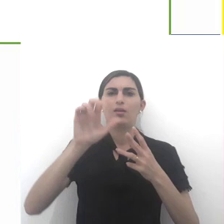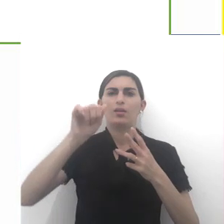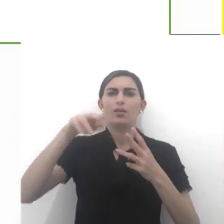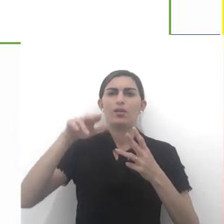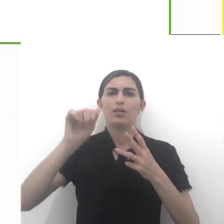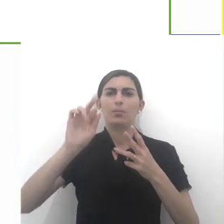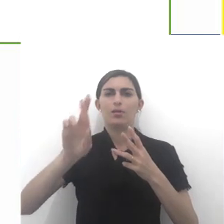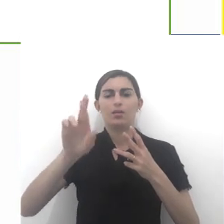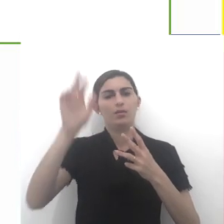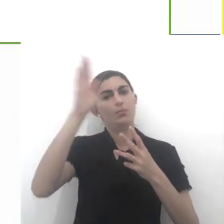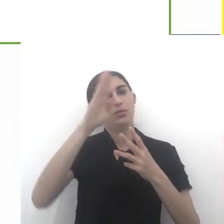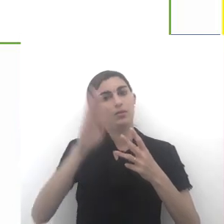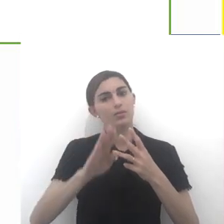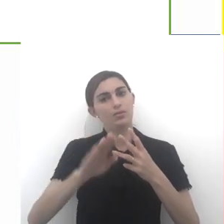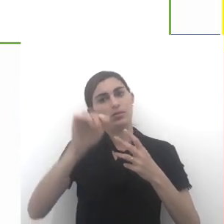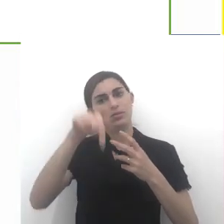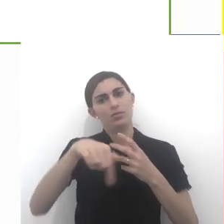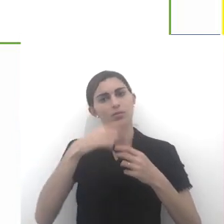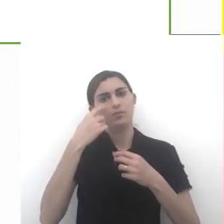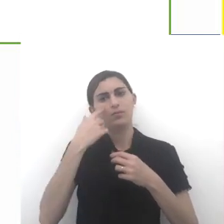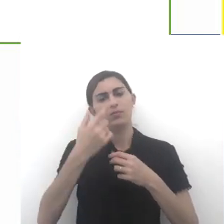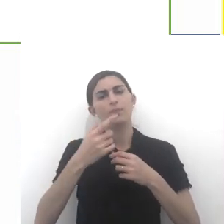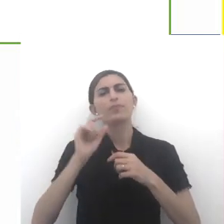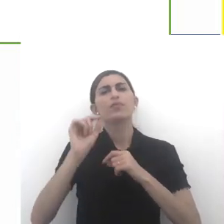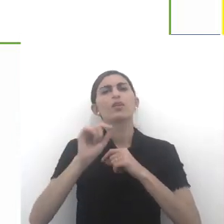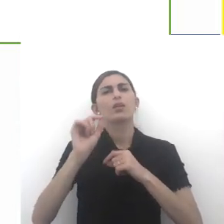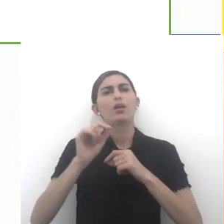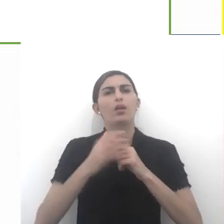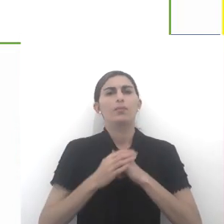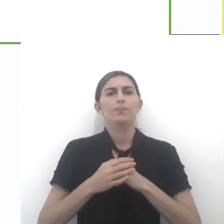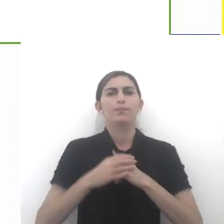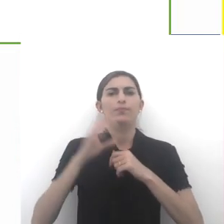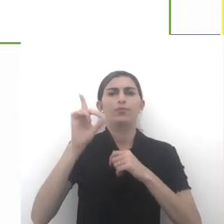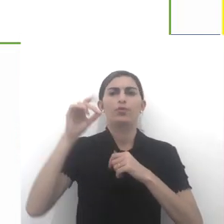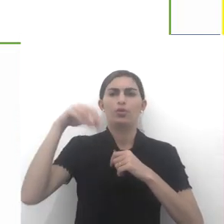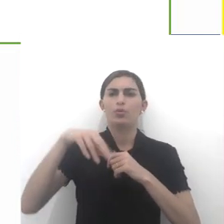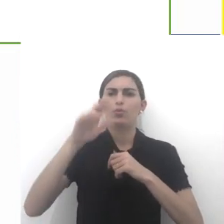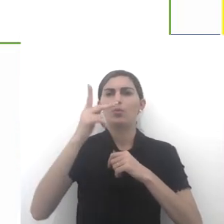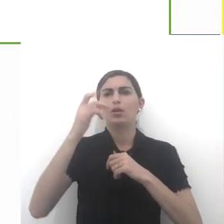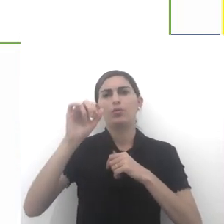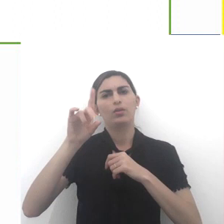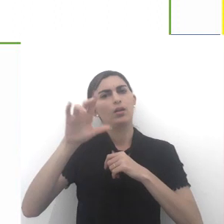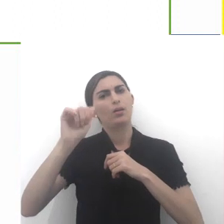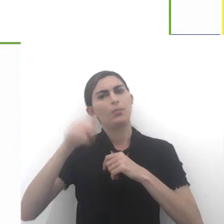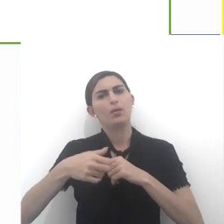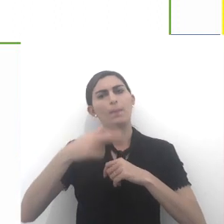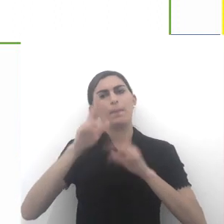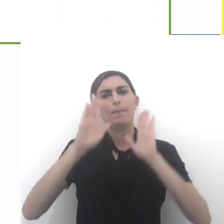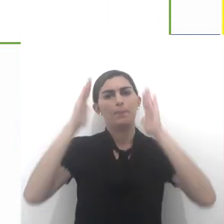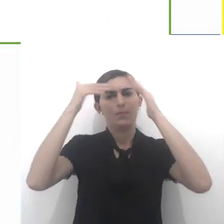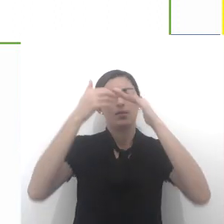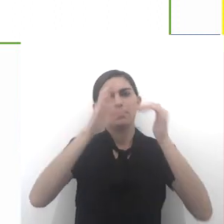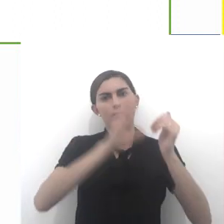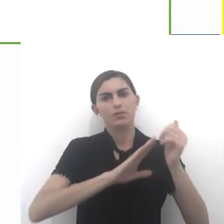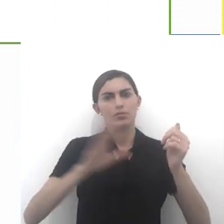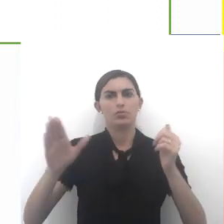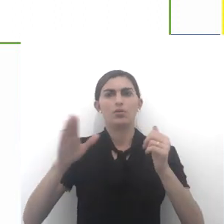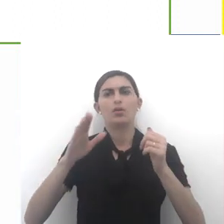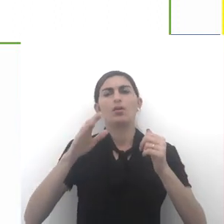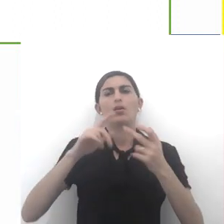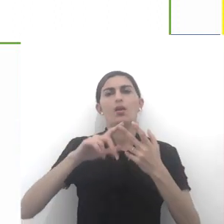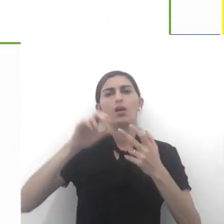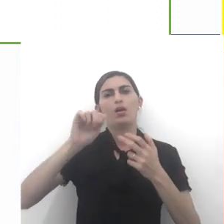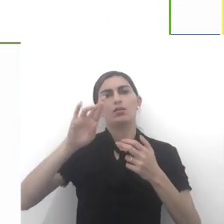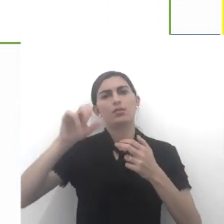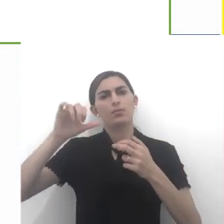Dom Helder Câmara, Brasil. Vamos ver. Quem foi Dom Helder? Dom Helder Câmara foi um bispo católico,